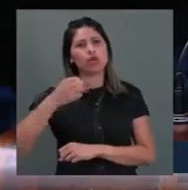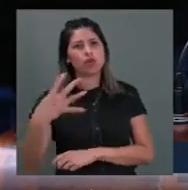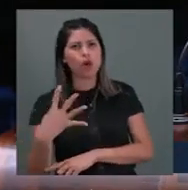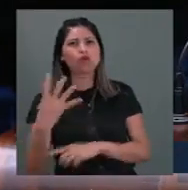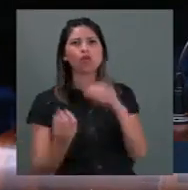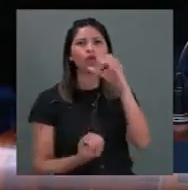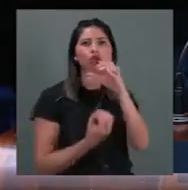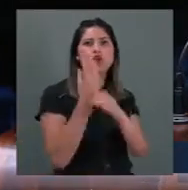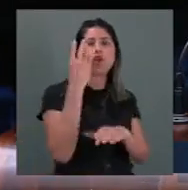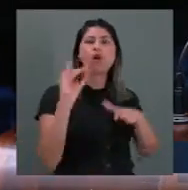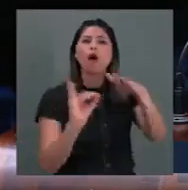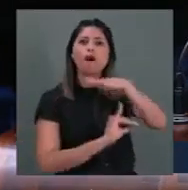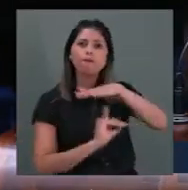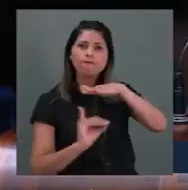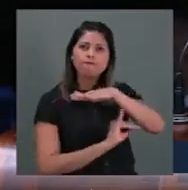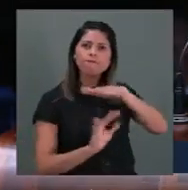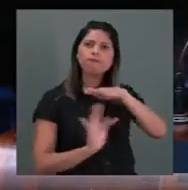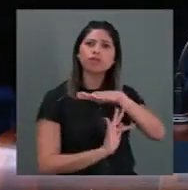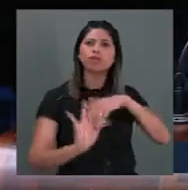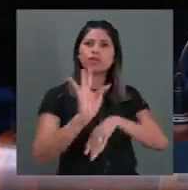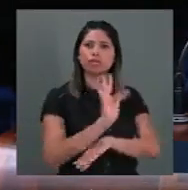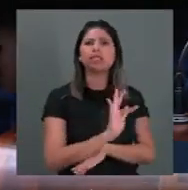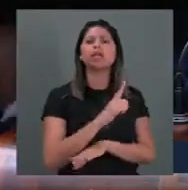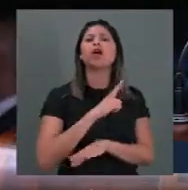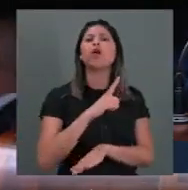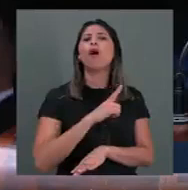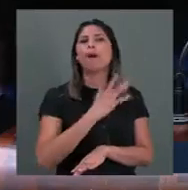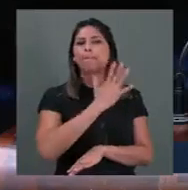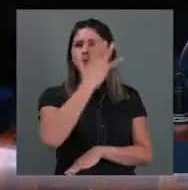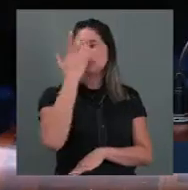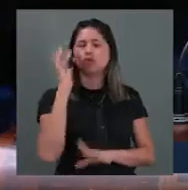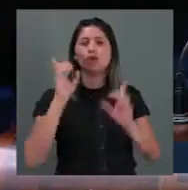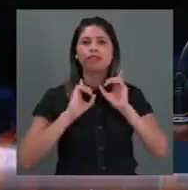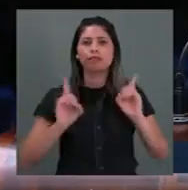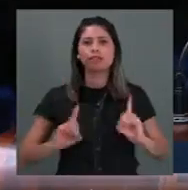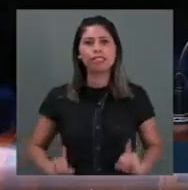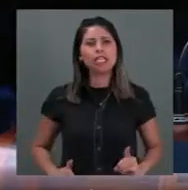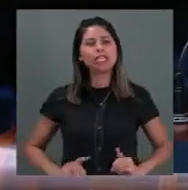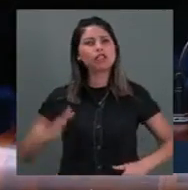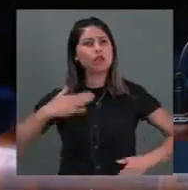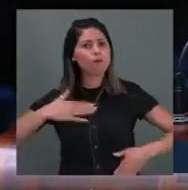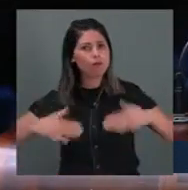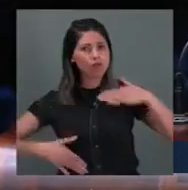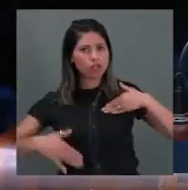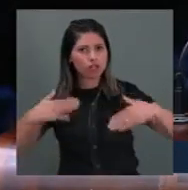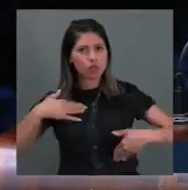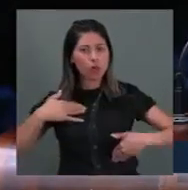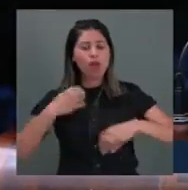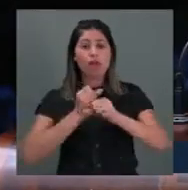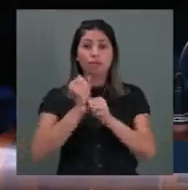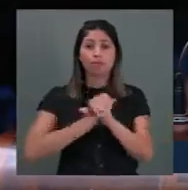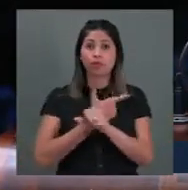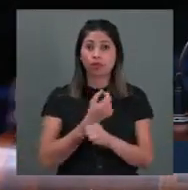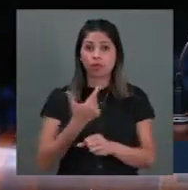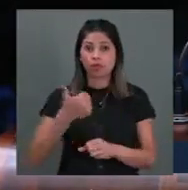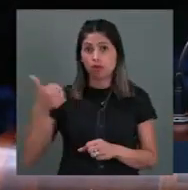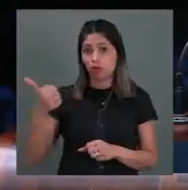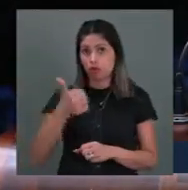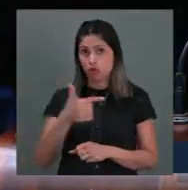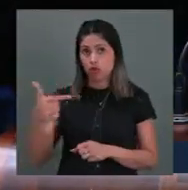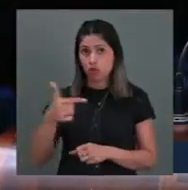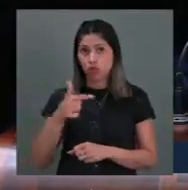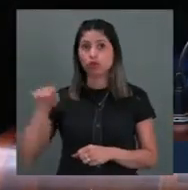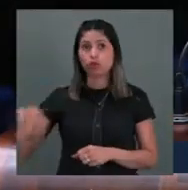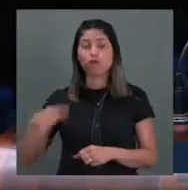de Deficientes Físicos, a Cadef. Em 2012, foi eleito novamente vereador de Canoas. Em